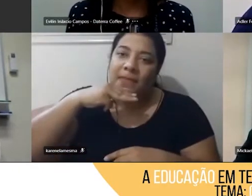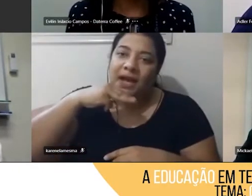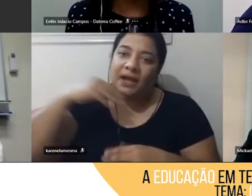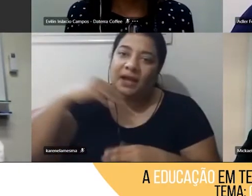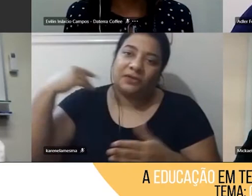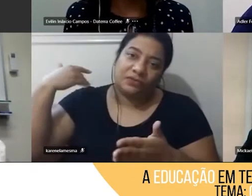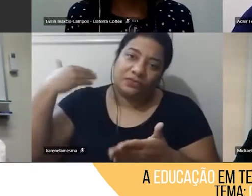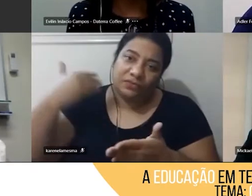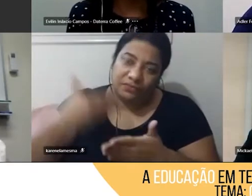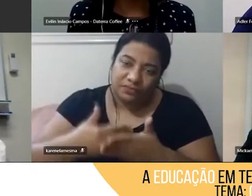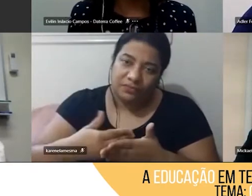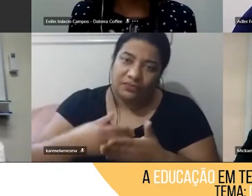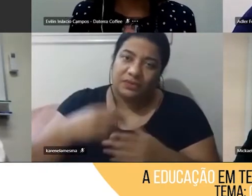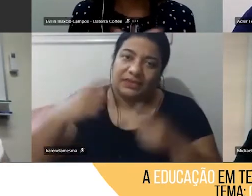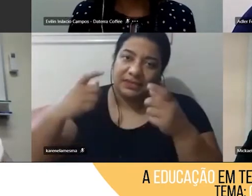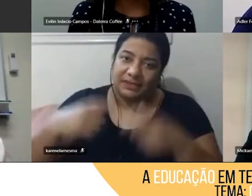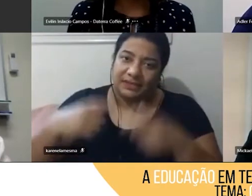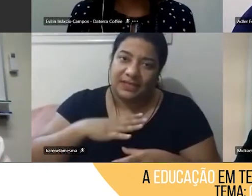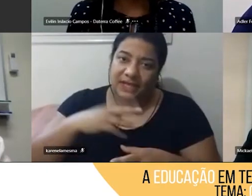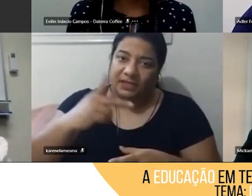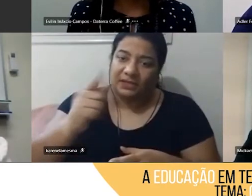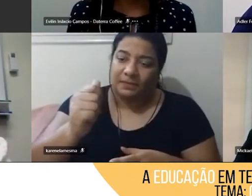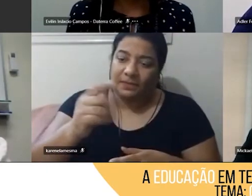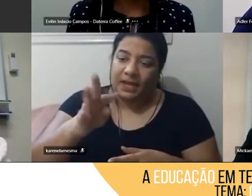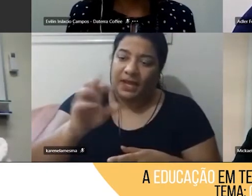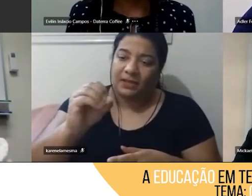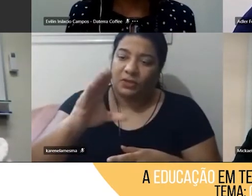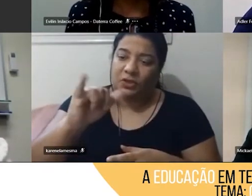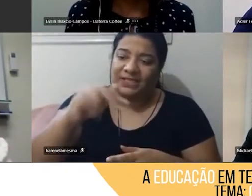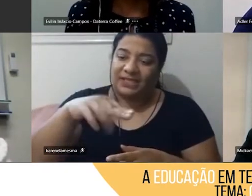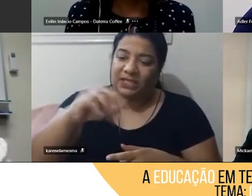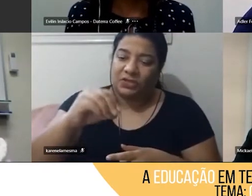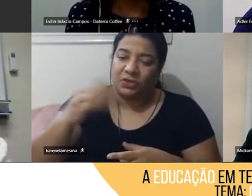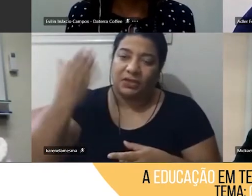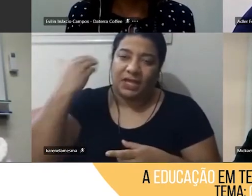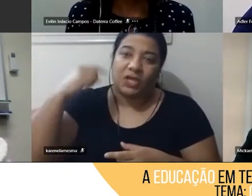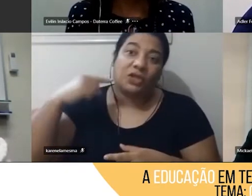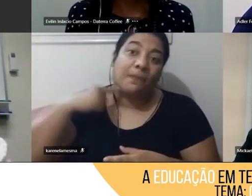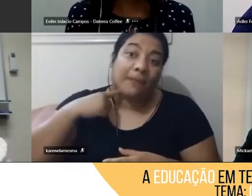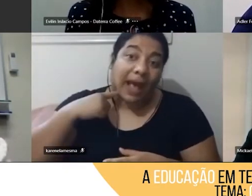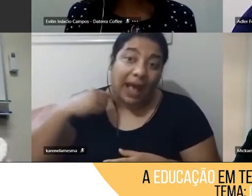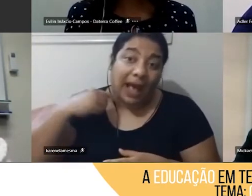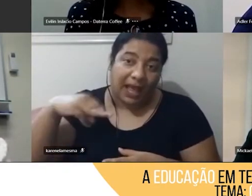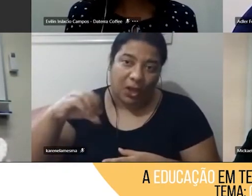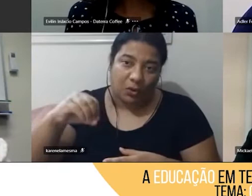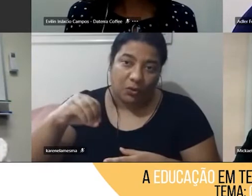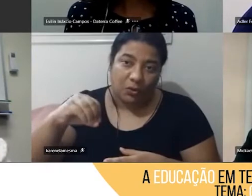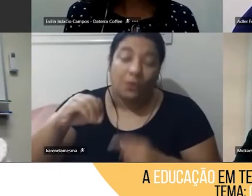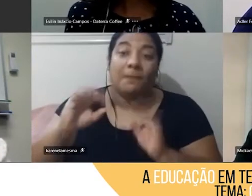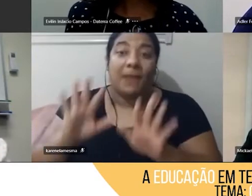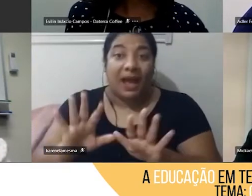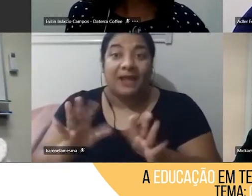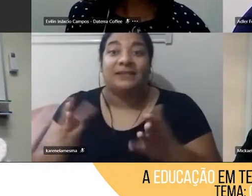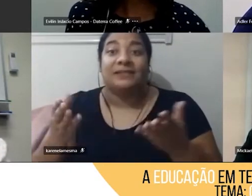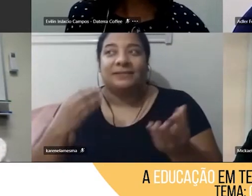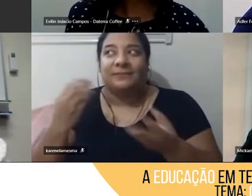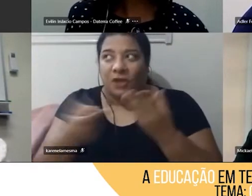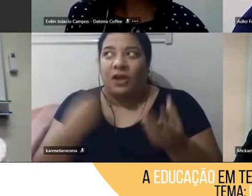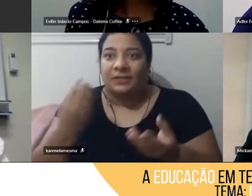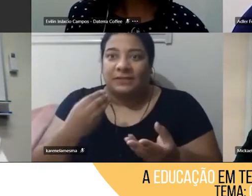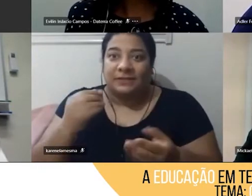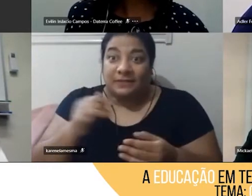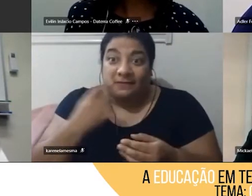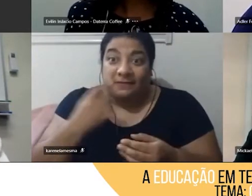maio, né, mas nós estamos vivenciando o isolamento social, o que